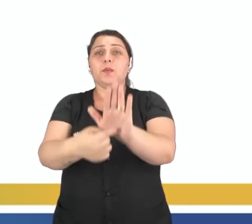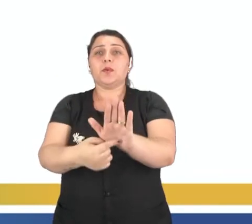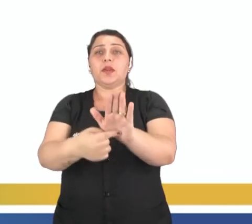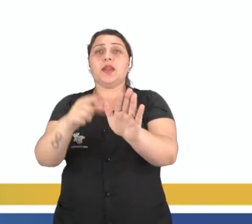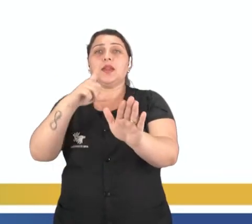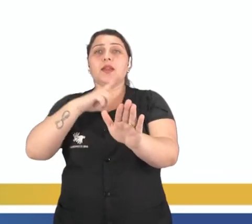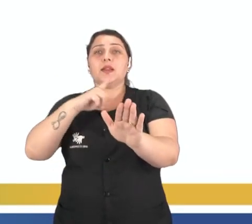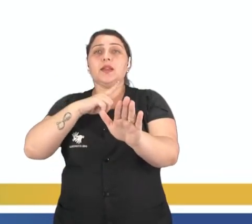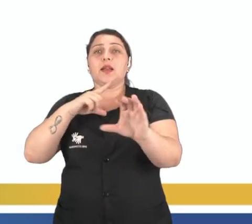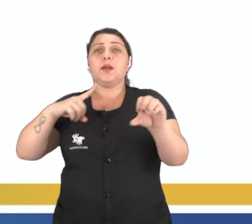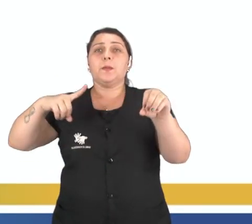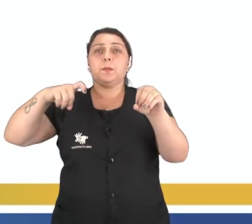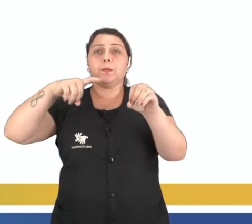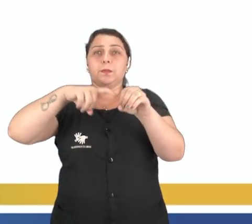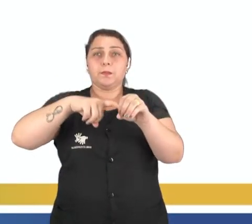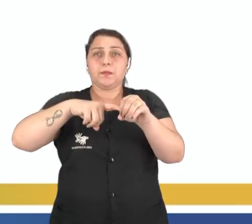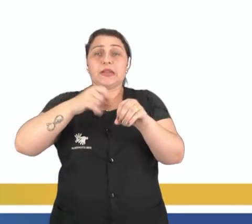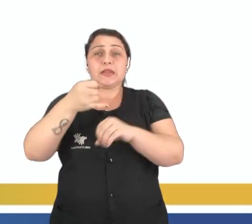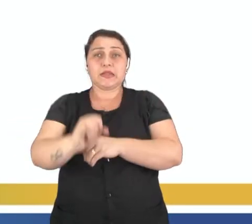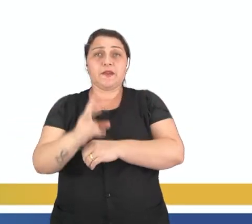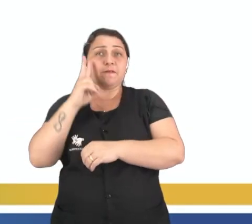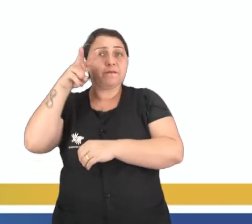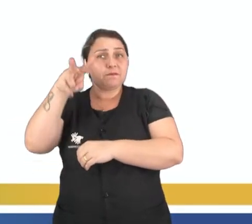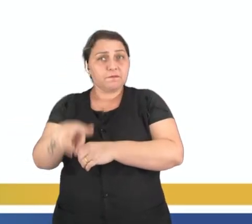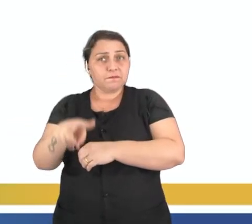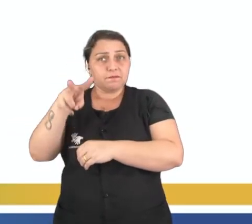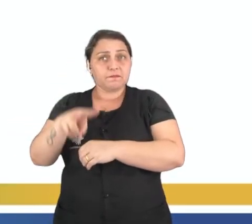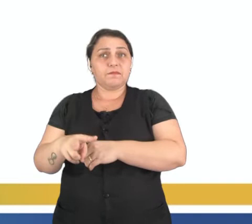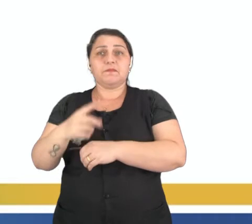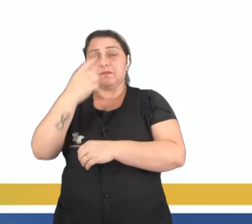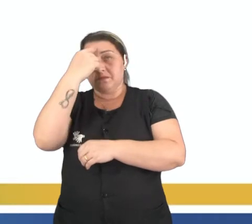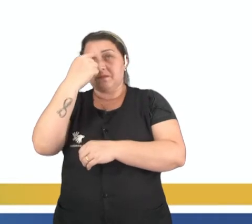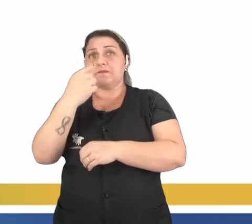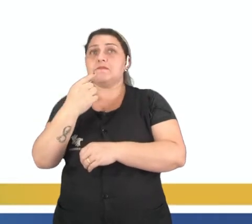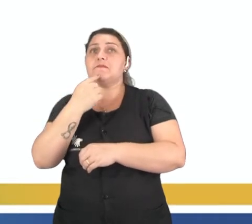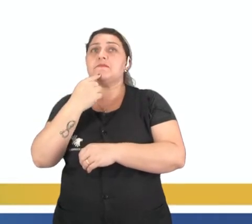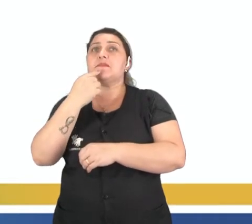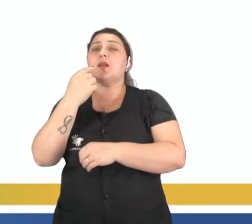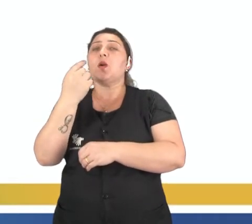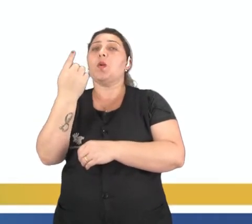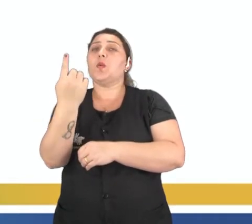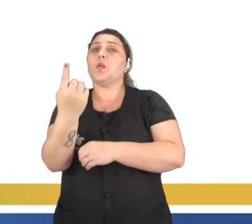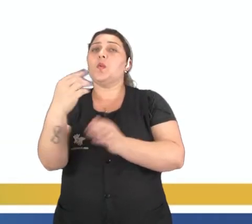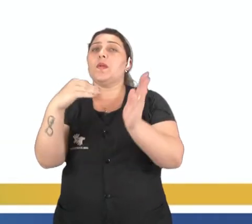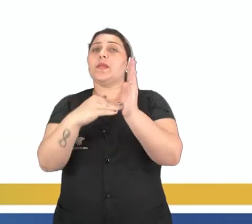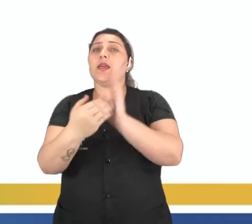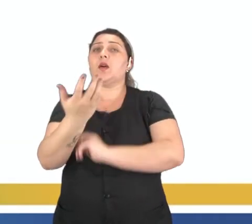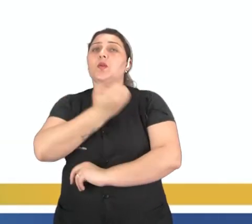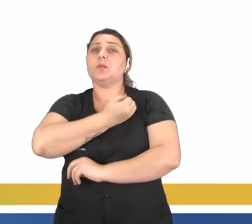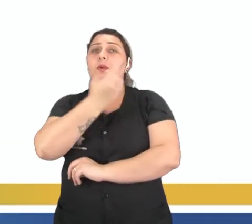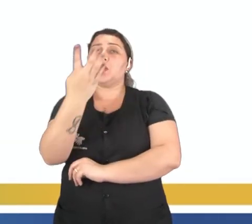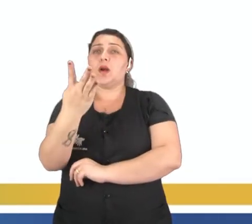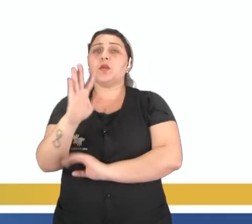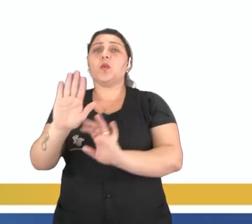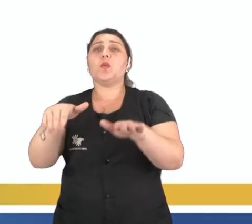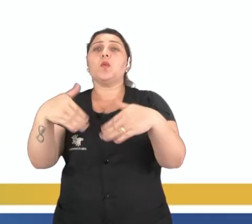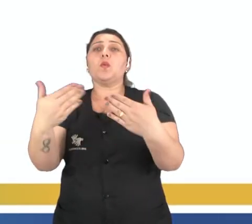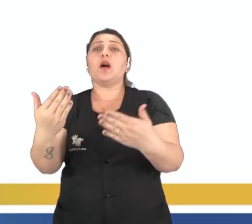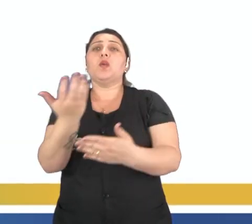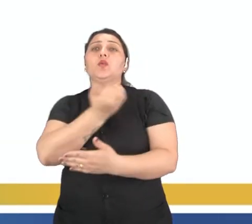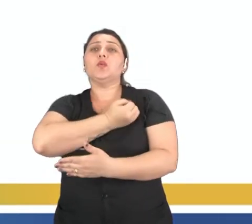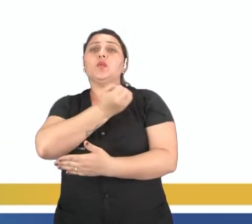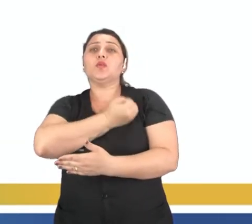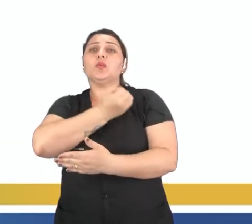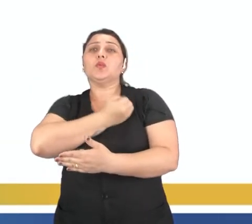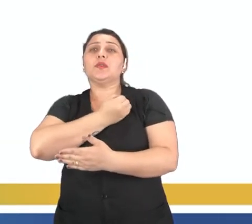ocorre a fecundação? Se vocês observarem essa figura, ela tá enumerada de 1 a 4, então vocês têm que dizer qual desses